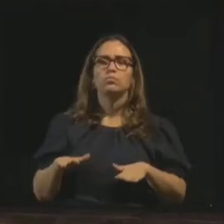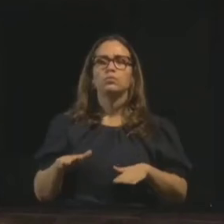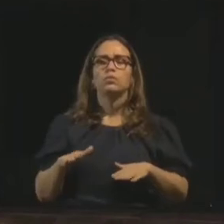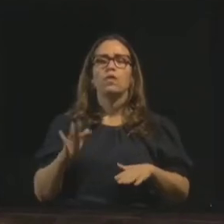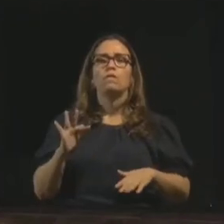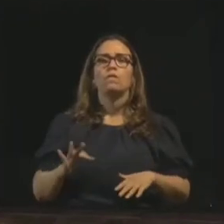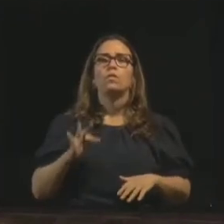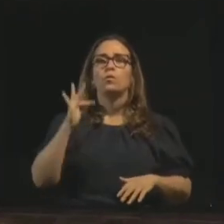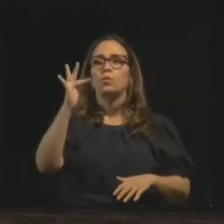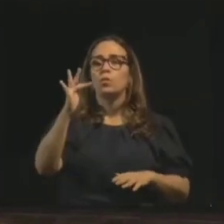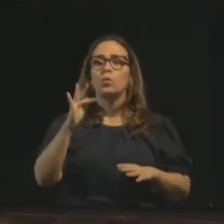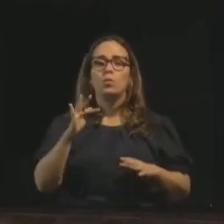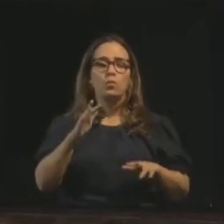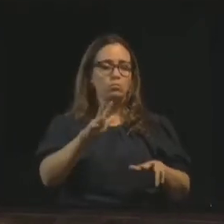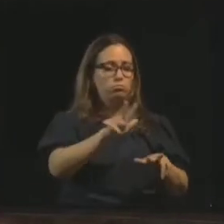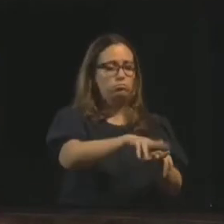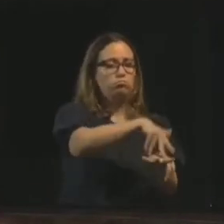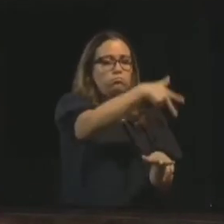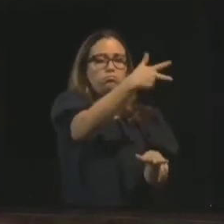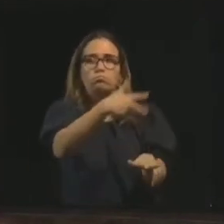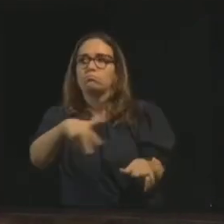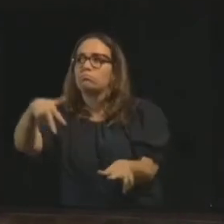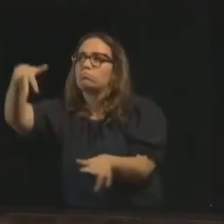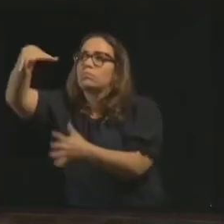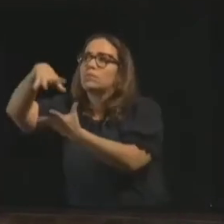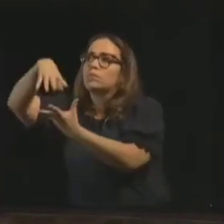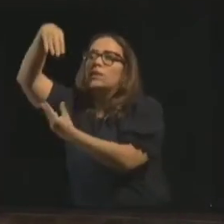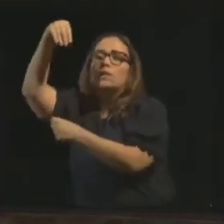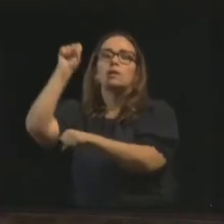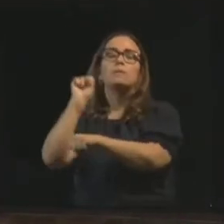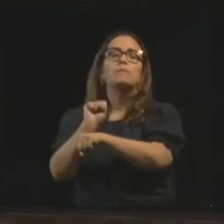aguardam no mundo espiritual. Precisamos falar sobre isso também.